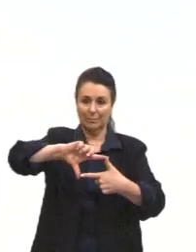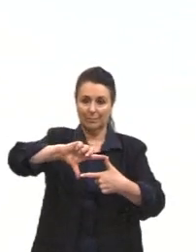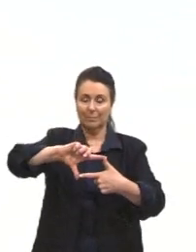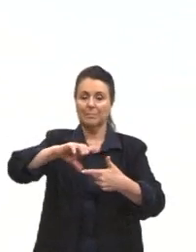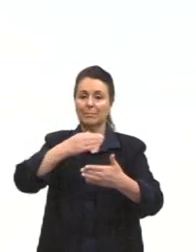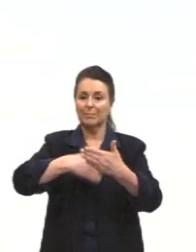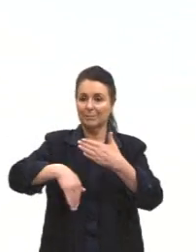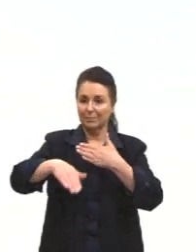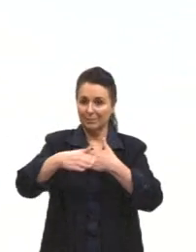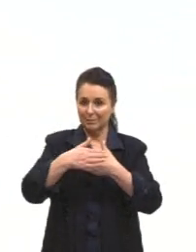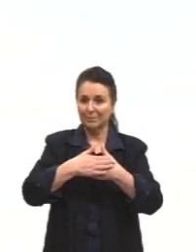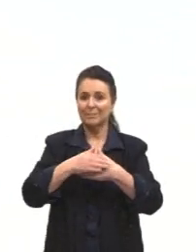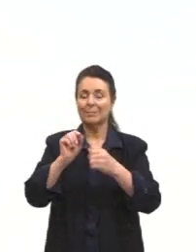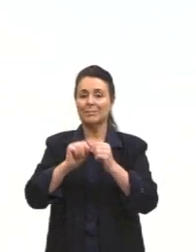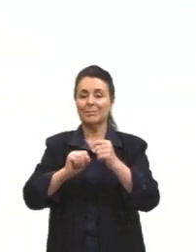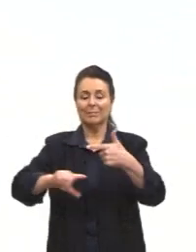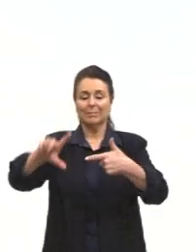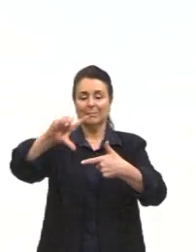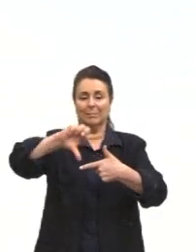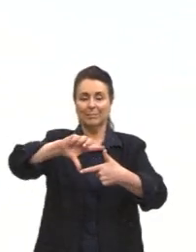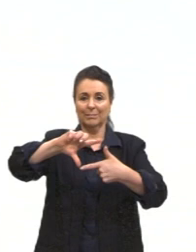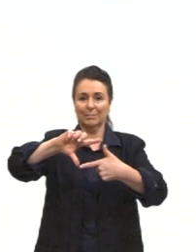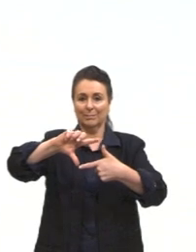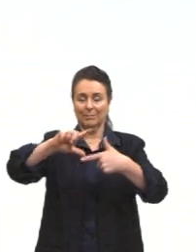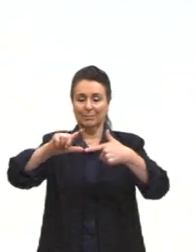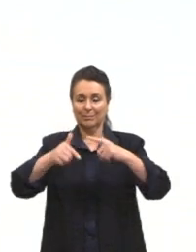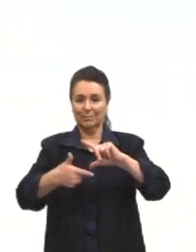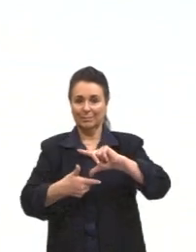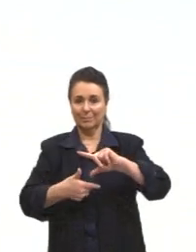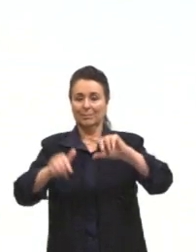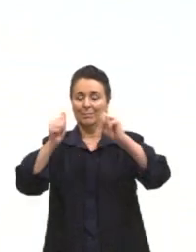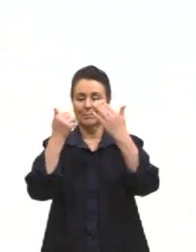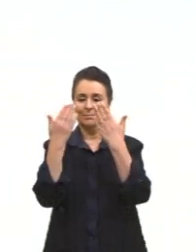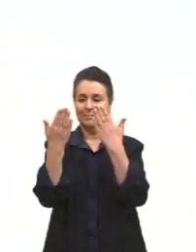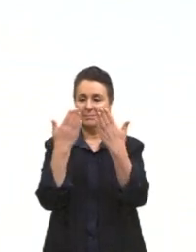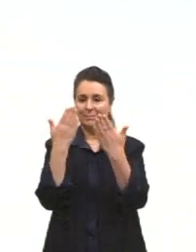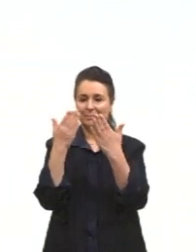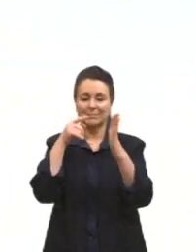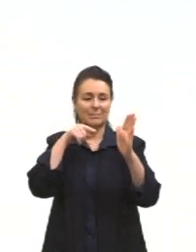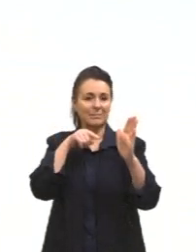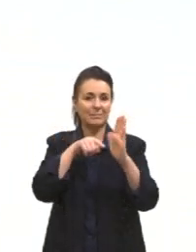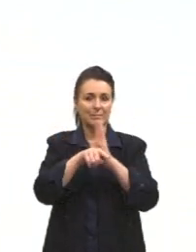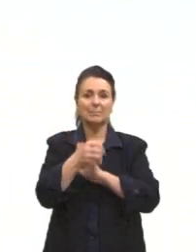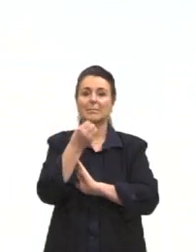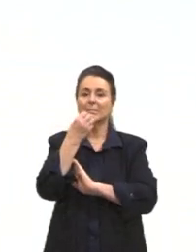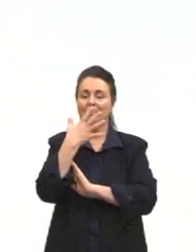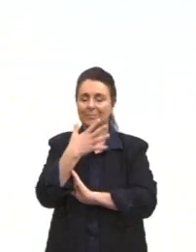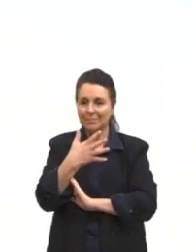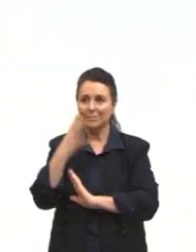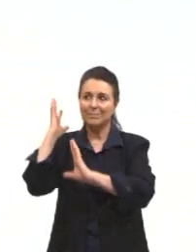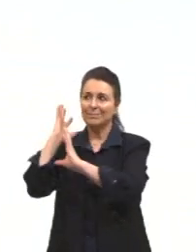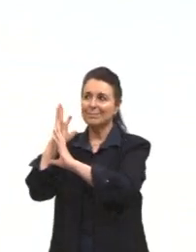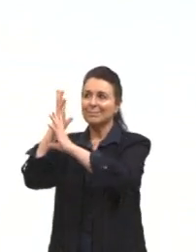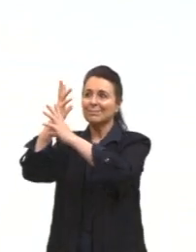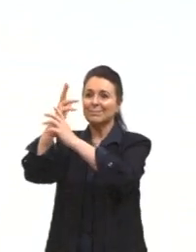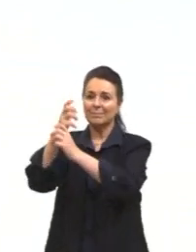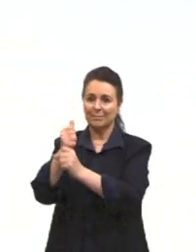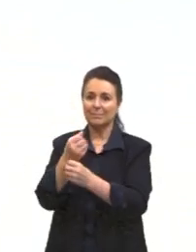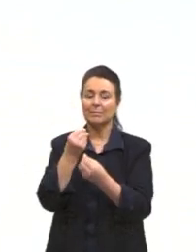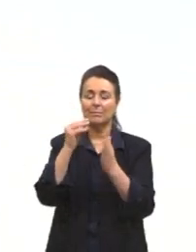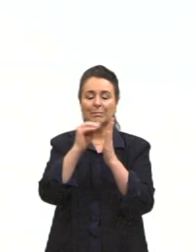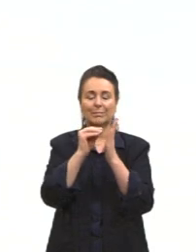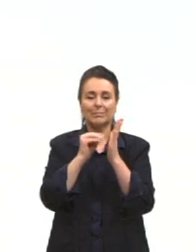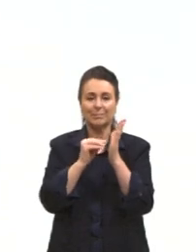tudo isso com a geometria analítica que nós estudamos. Então, é uma questão boa aí para a gente retomar bastante conteúdo.